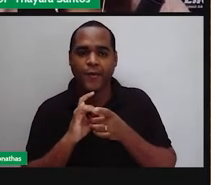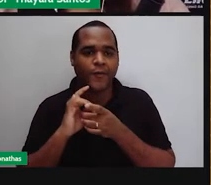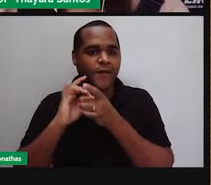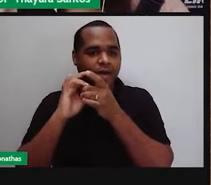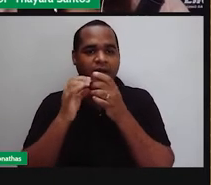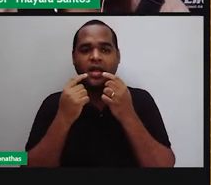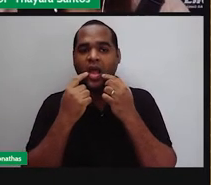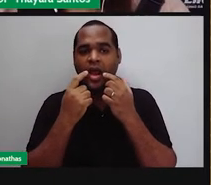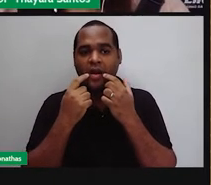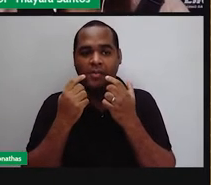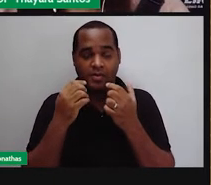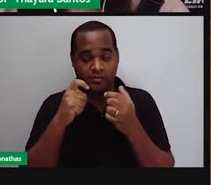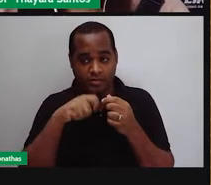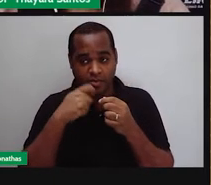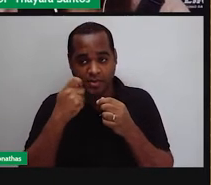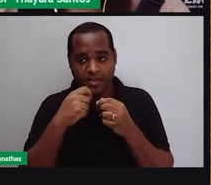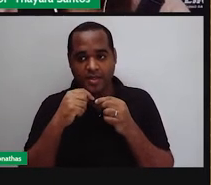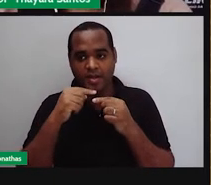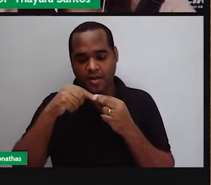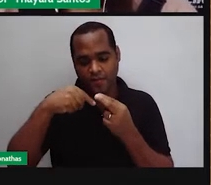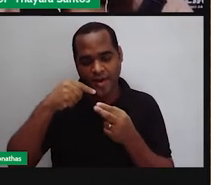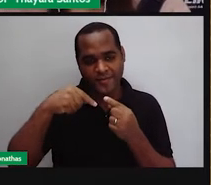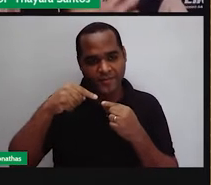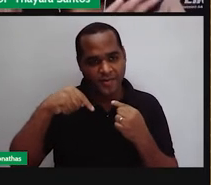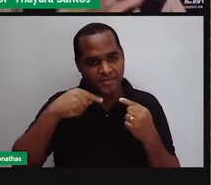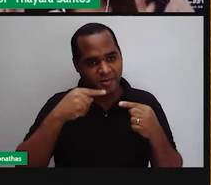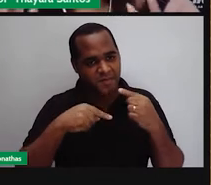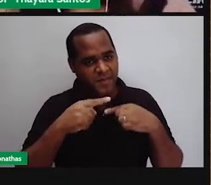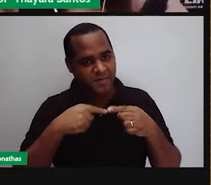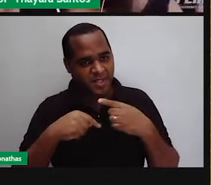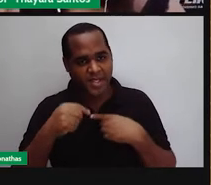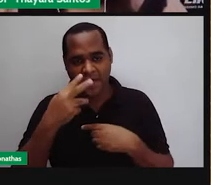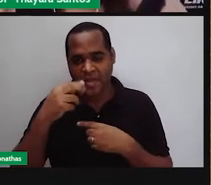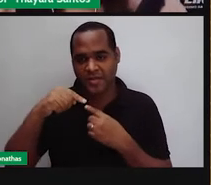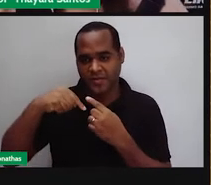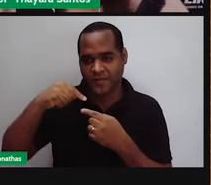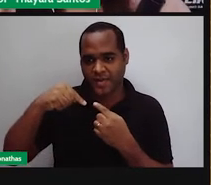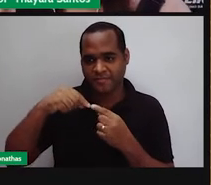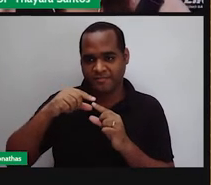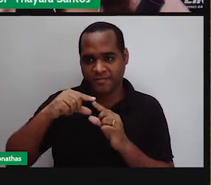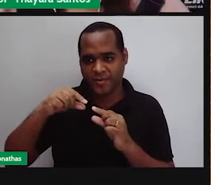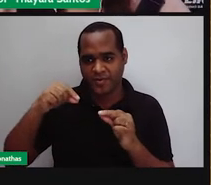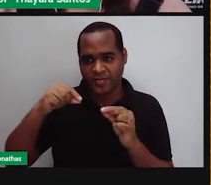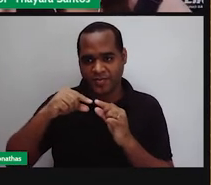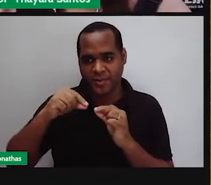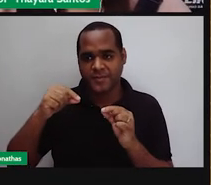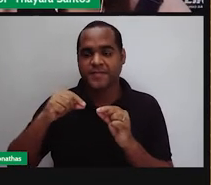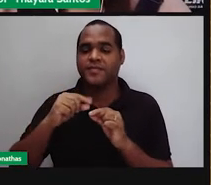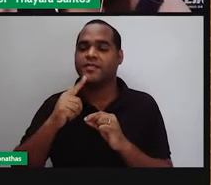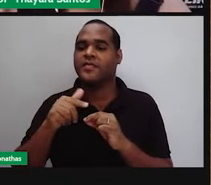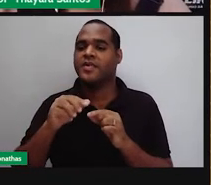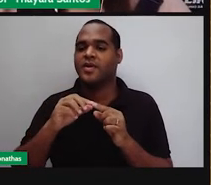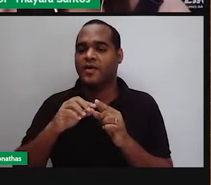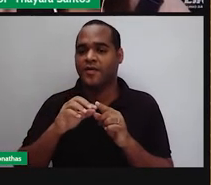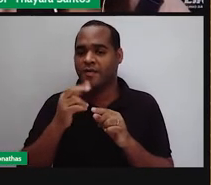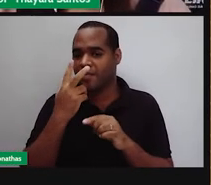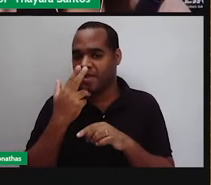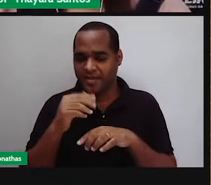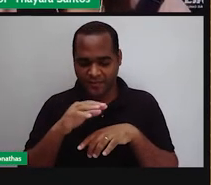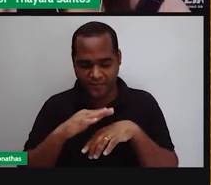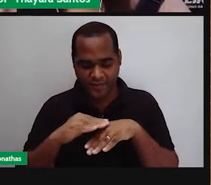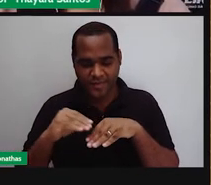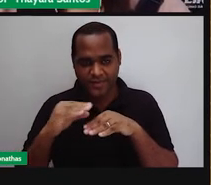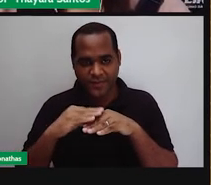é justamente por causa da forma dela, é forma circular e meio ovalada. Tem as papilas que a gente chama de foliadas.